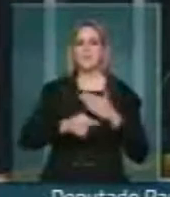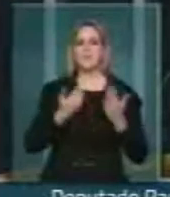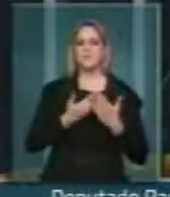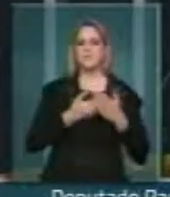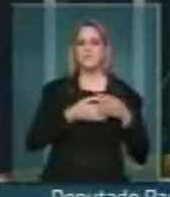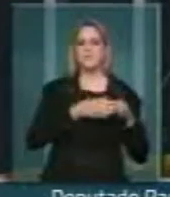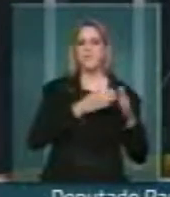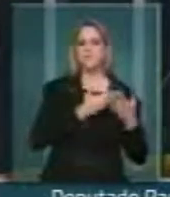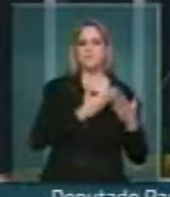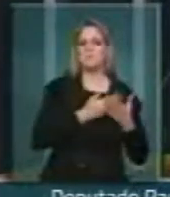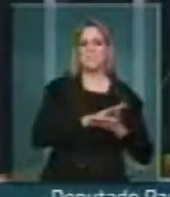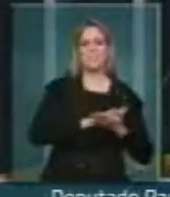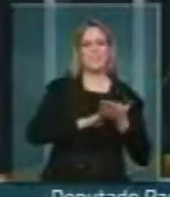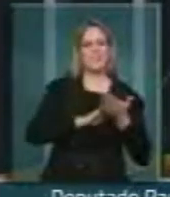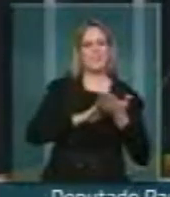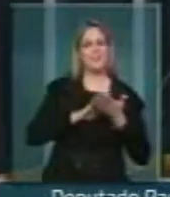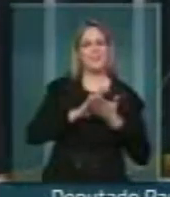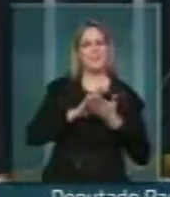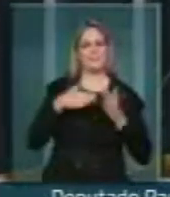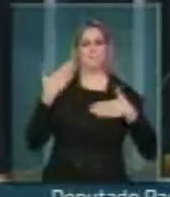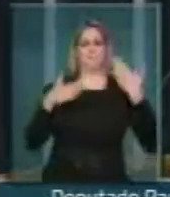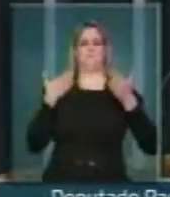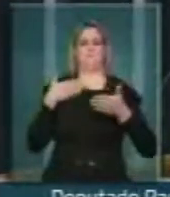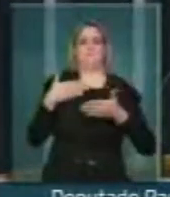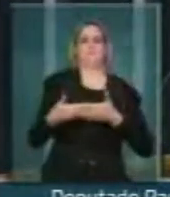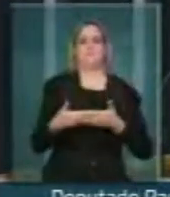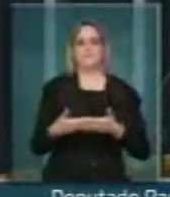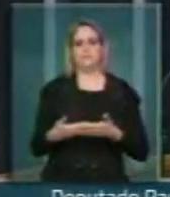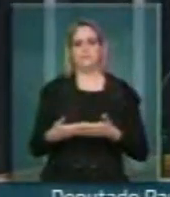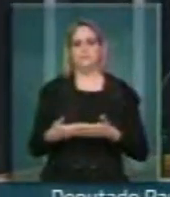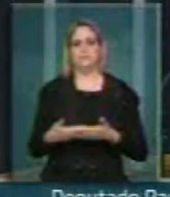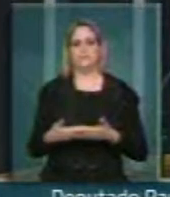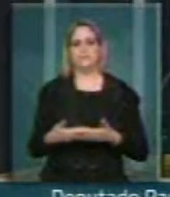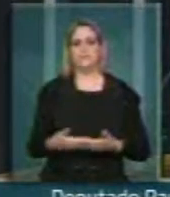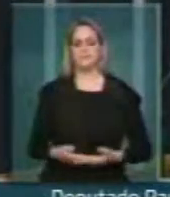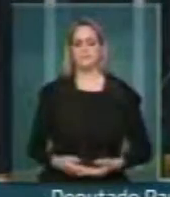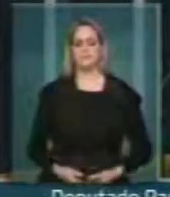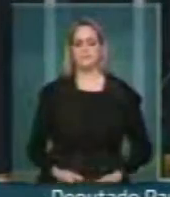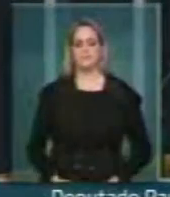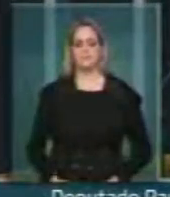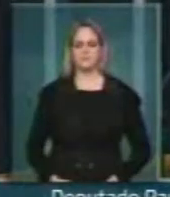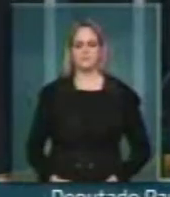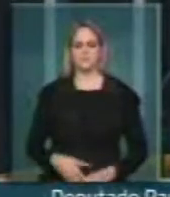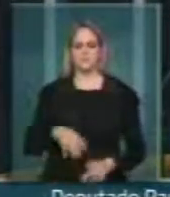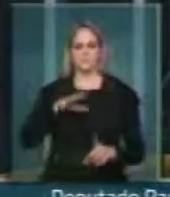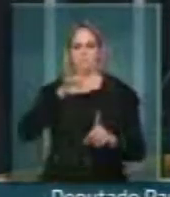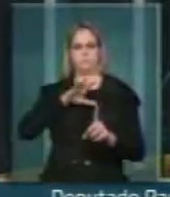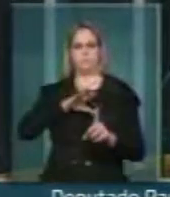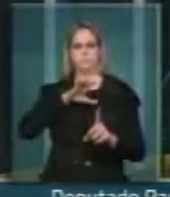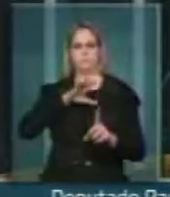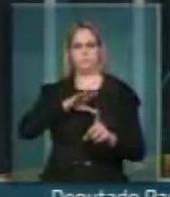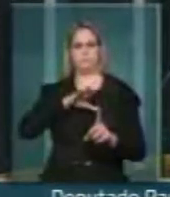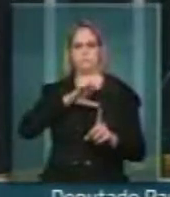bancadas, tentou impor o seu desejo, a sua vontade,